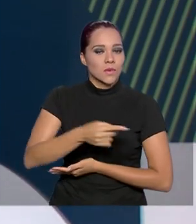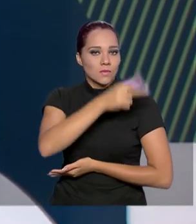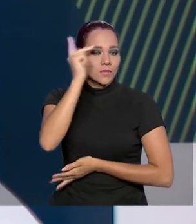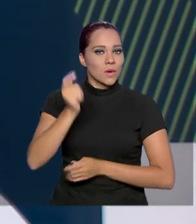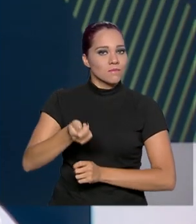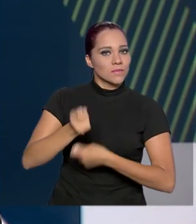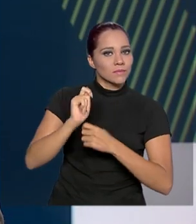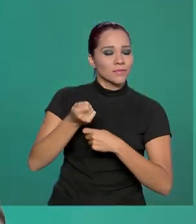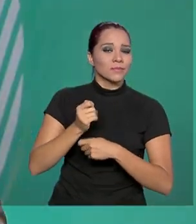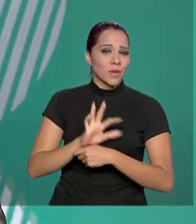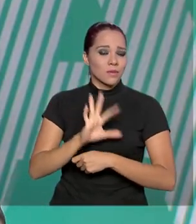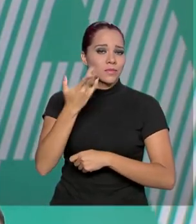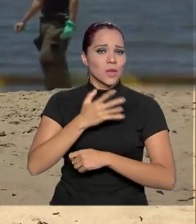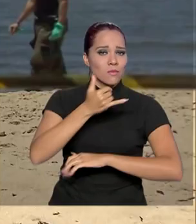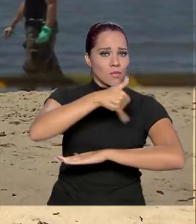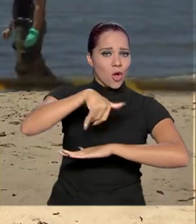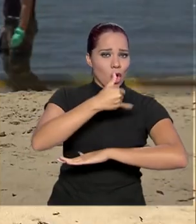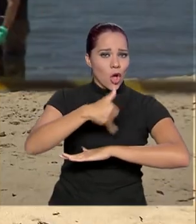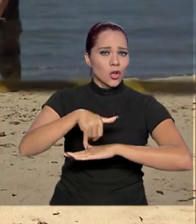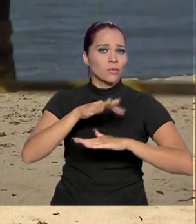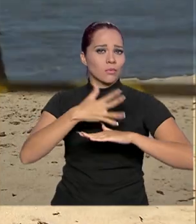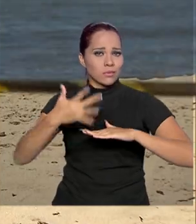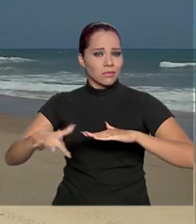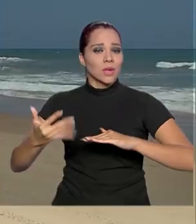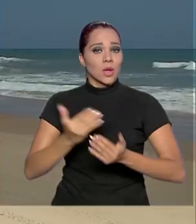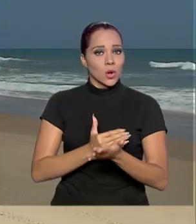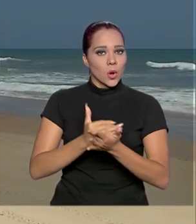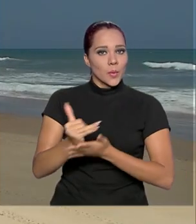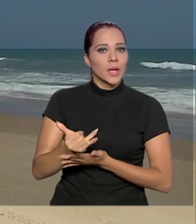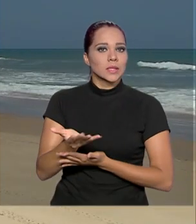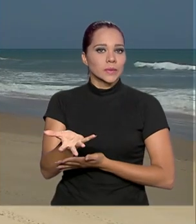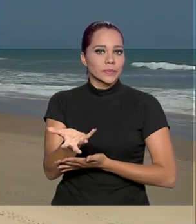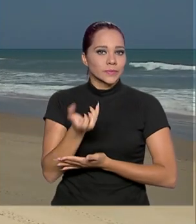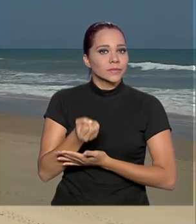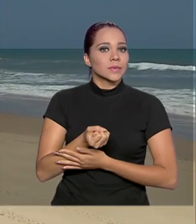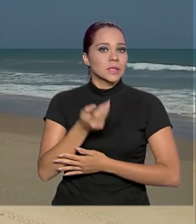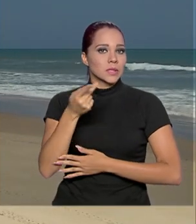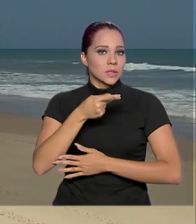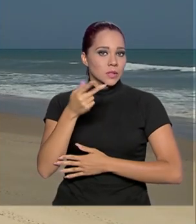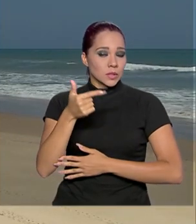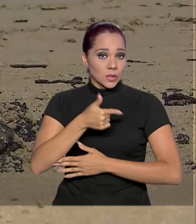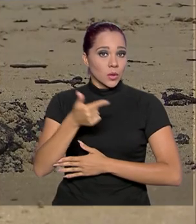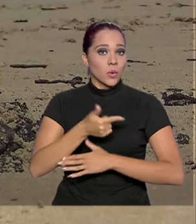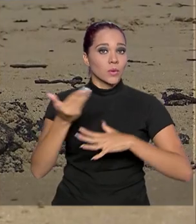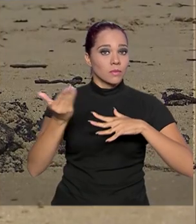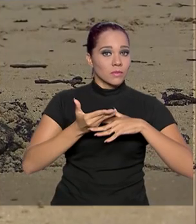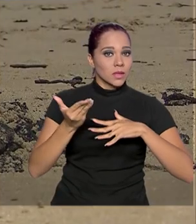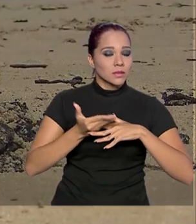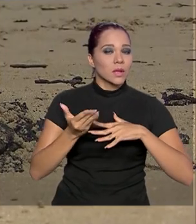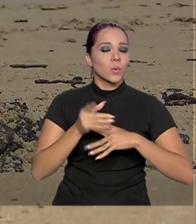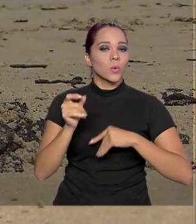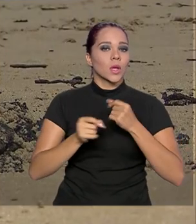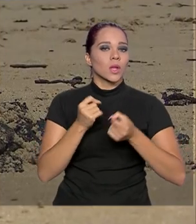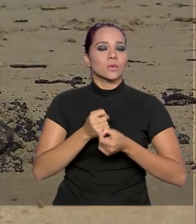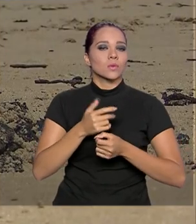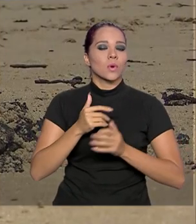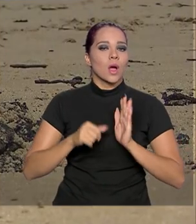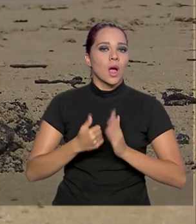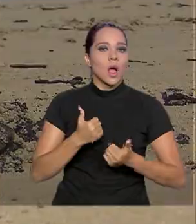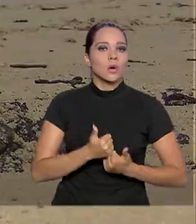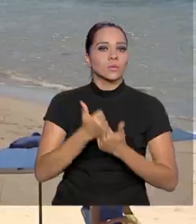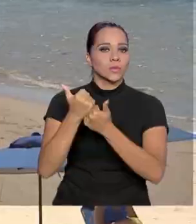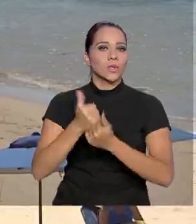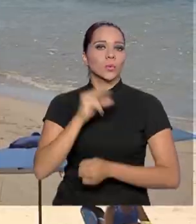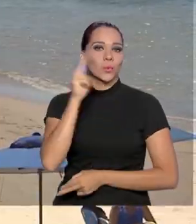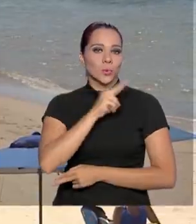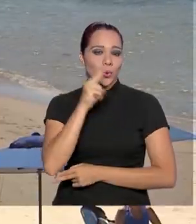afetados pela mancha de óleo no litoral, começam a receber a segunda parcela do auxílio emergencial. O benefício, criado